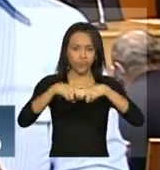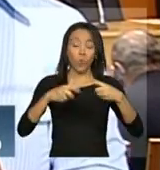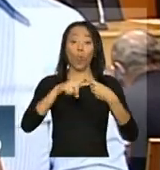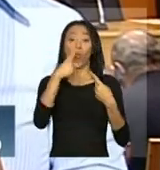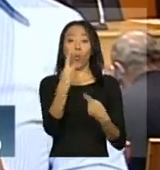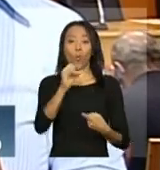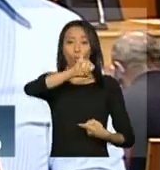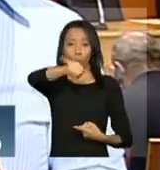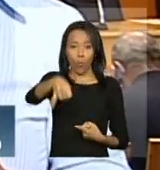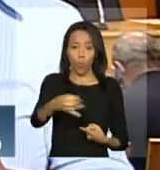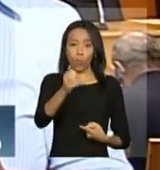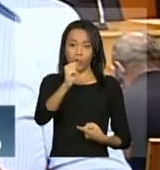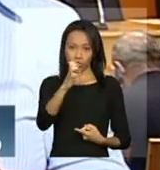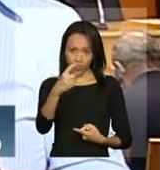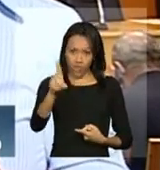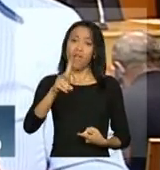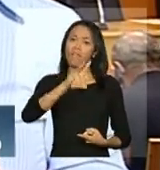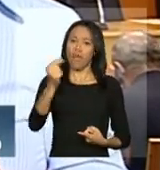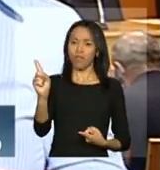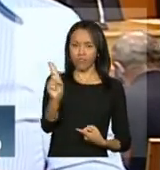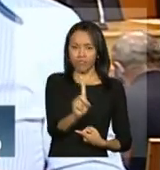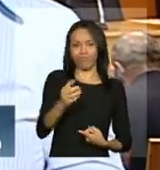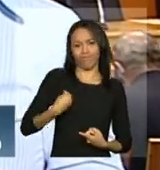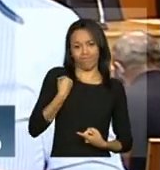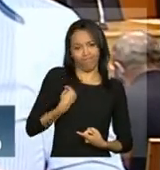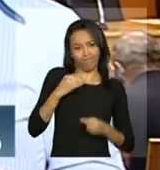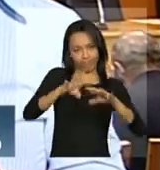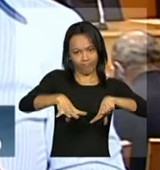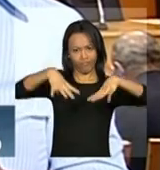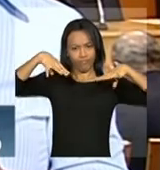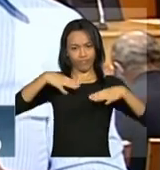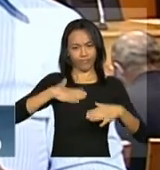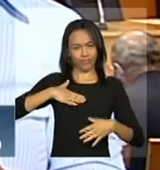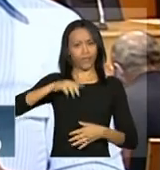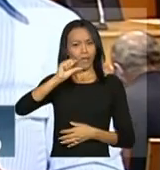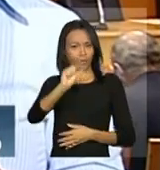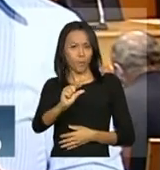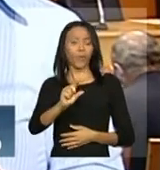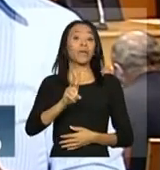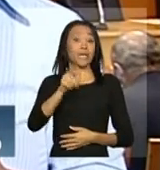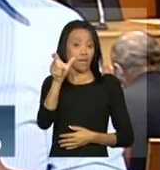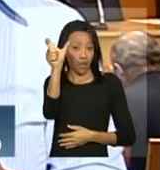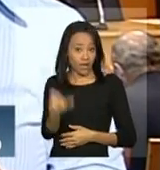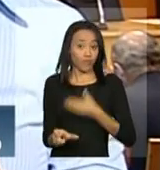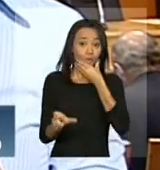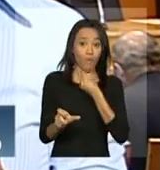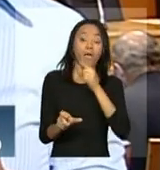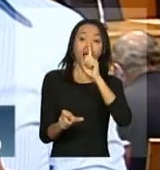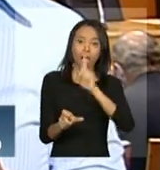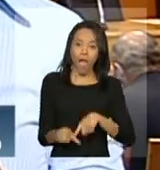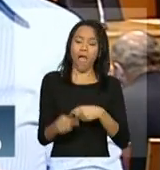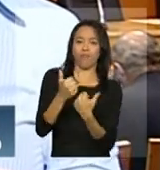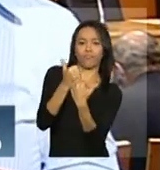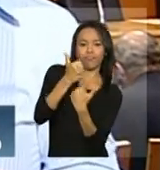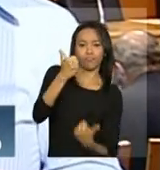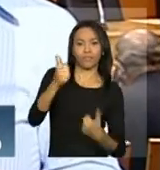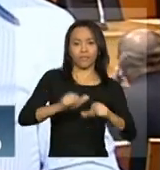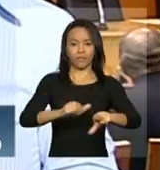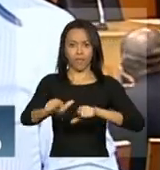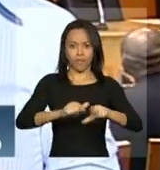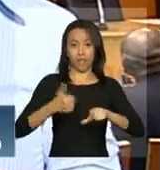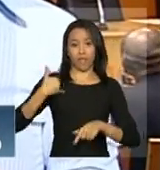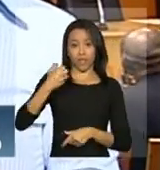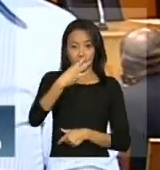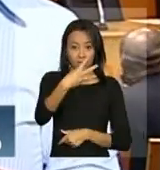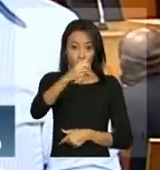o José Santos, ele vai estar aqui nesse auditório em mais alguns minutos e ele é um auxiliar administrativo de 38